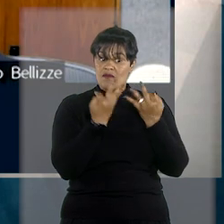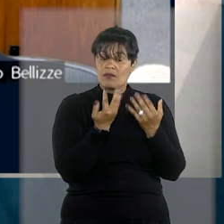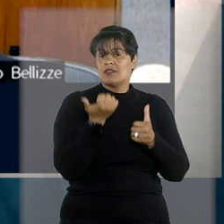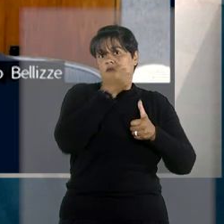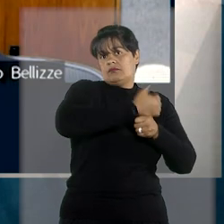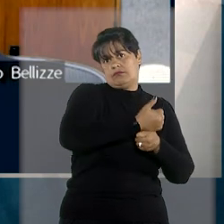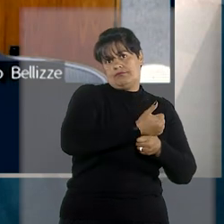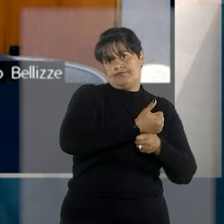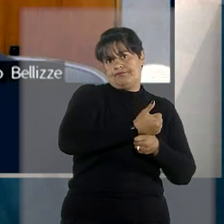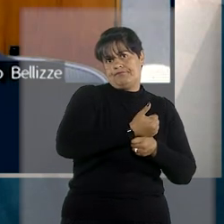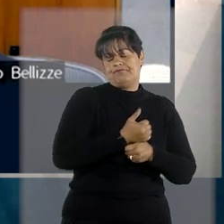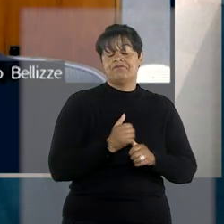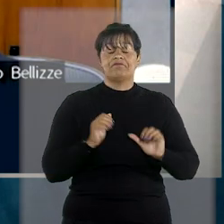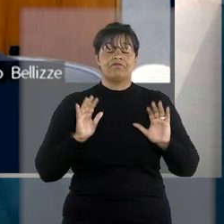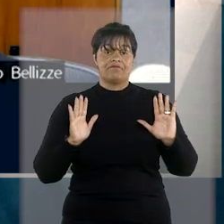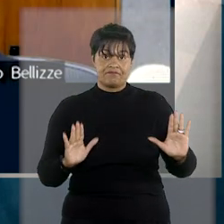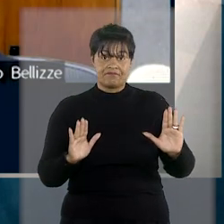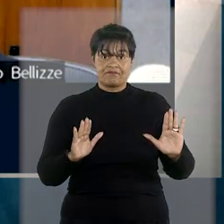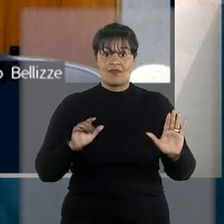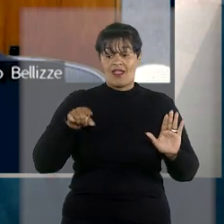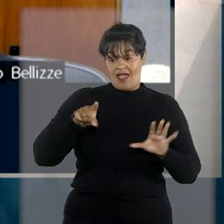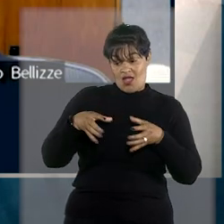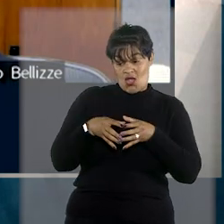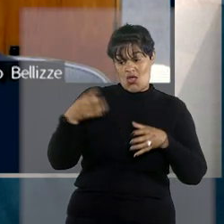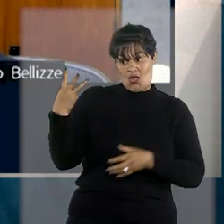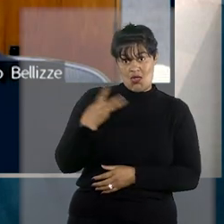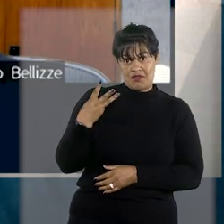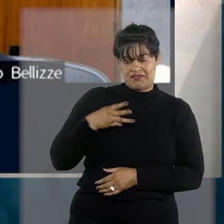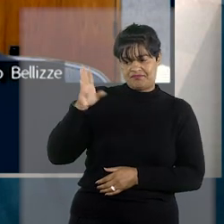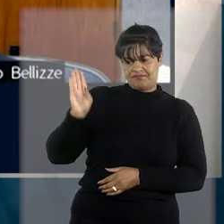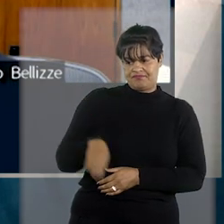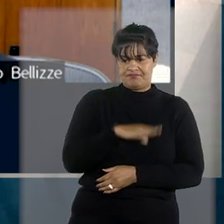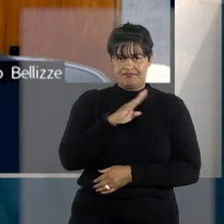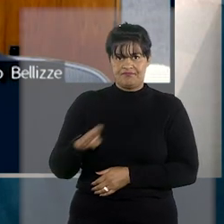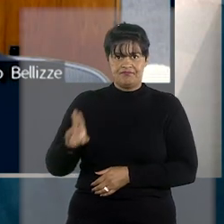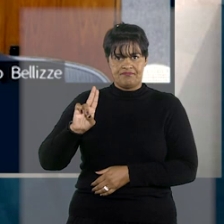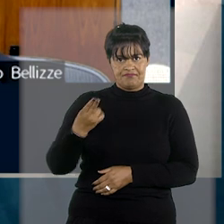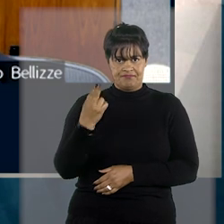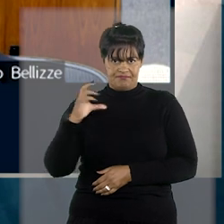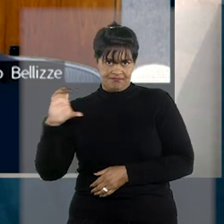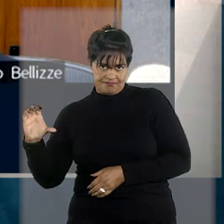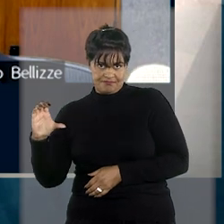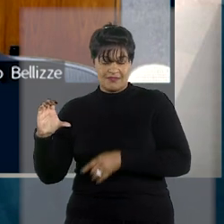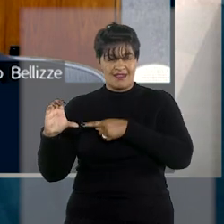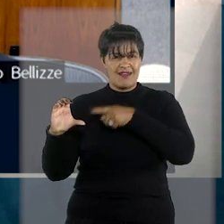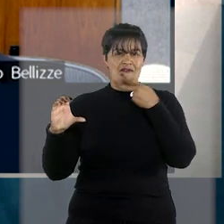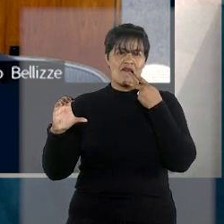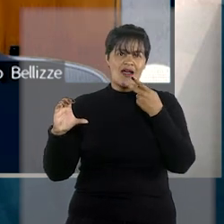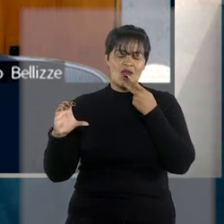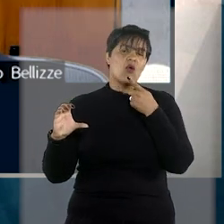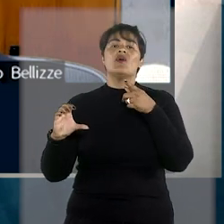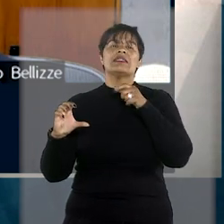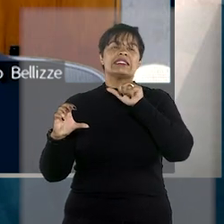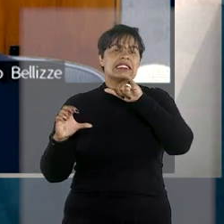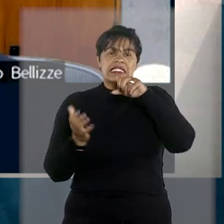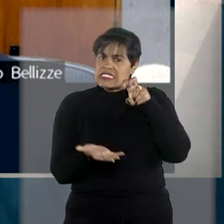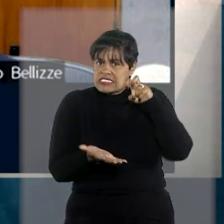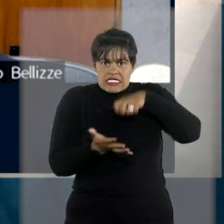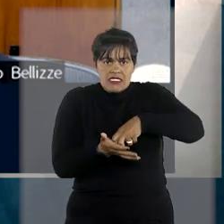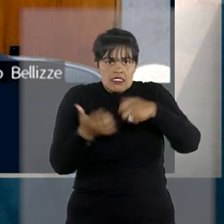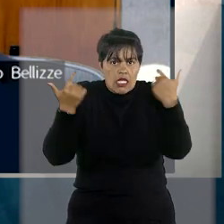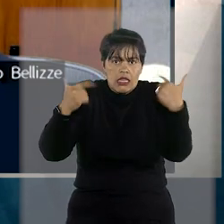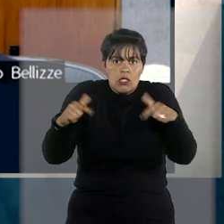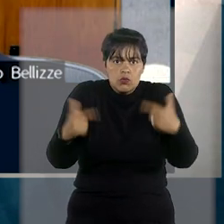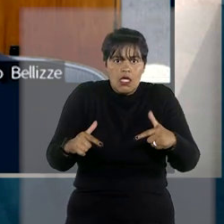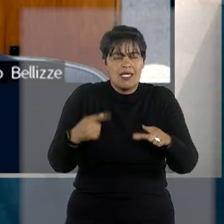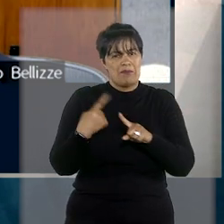Ao rejeitar o HC, a terceira turma entendeu que a ausência de sentença em ação de destituição do poder familiar ainda